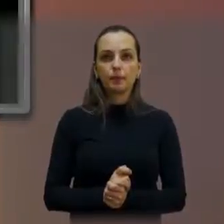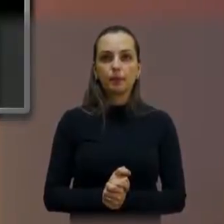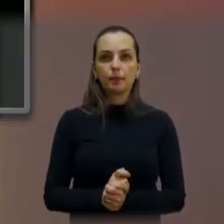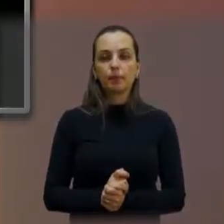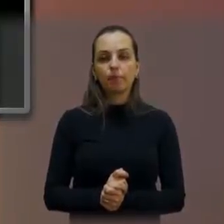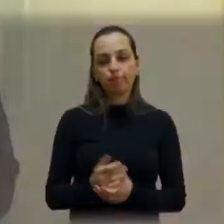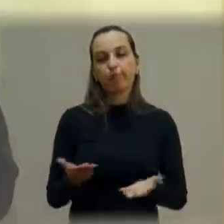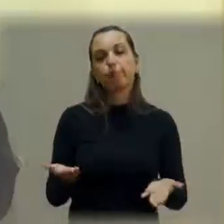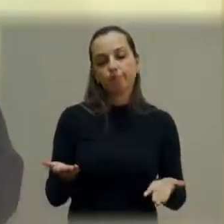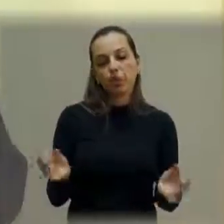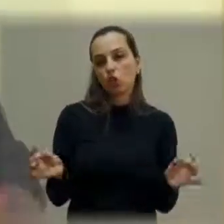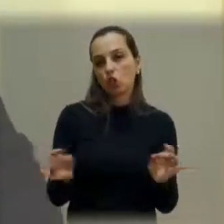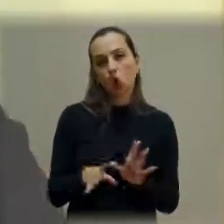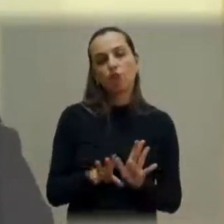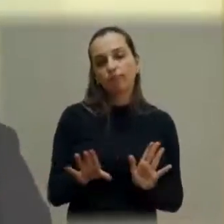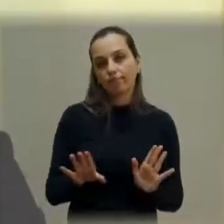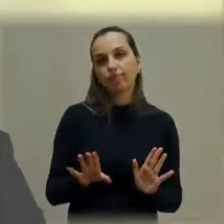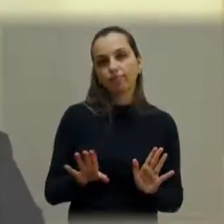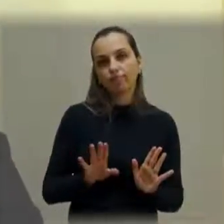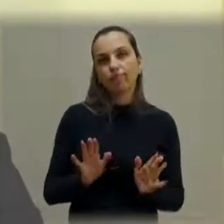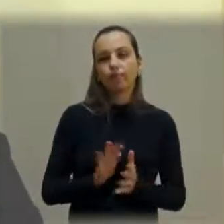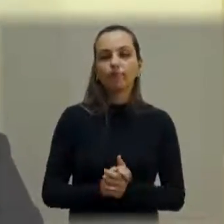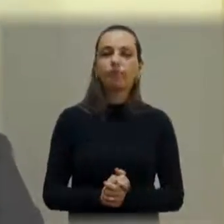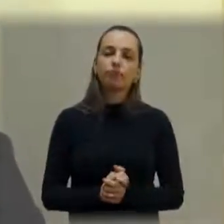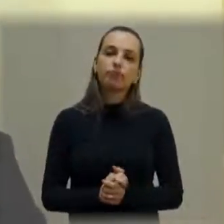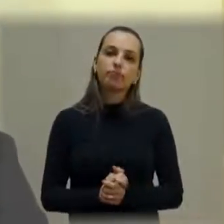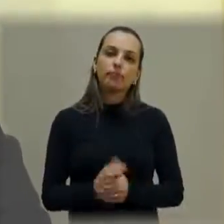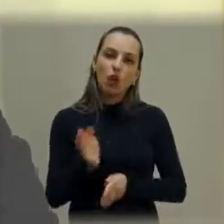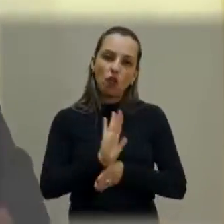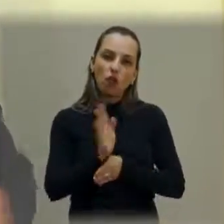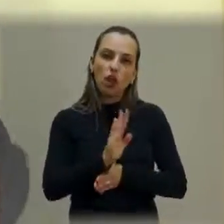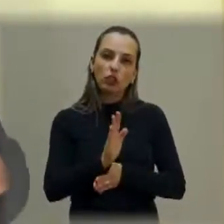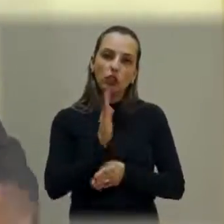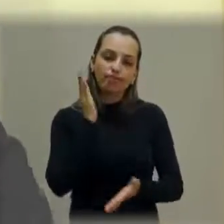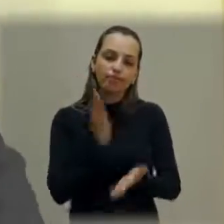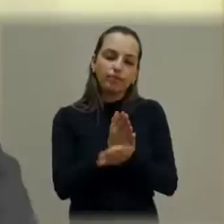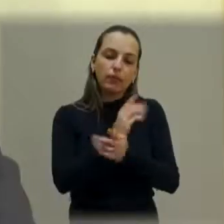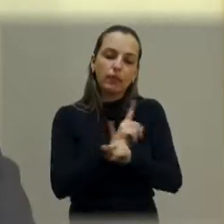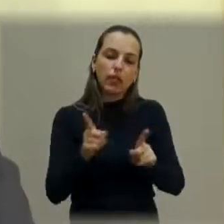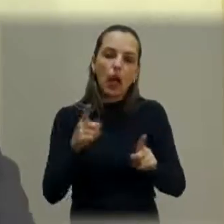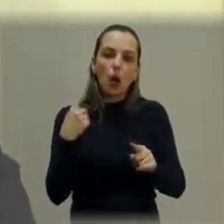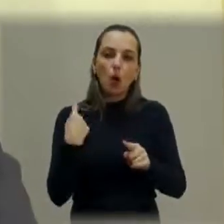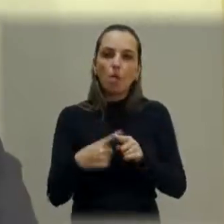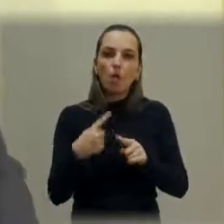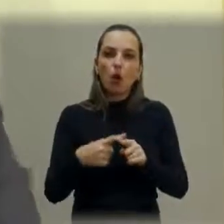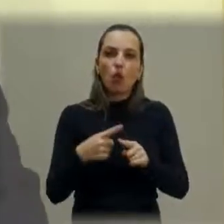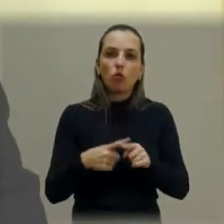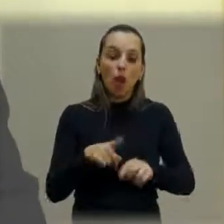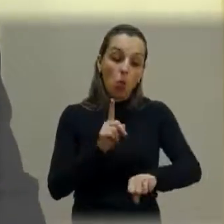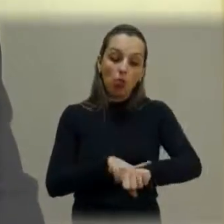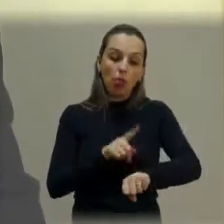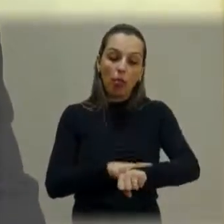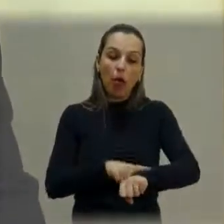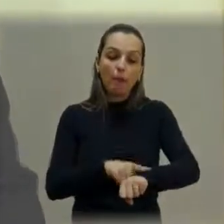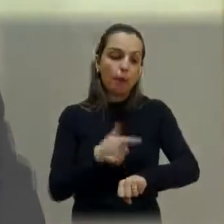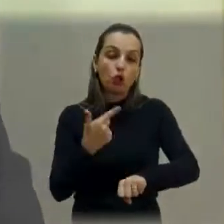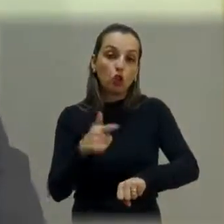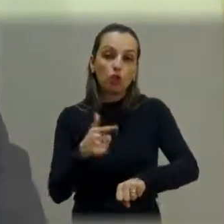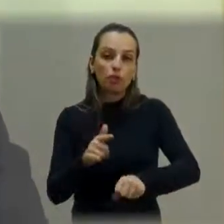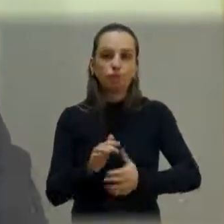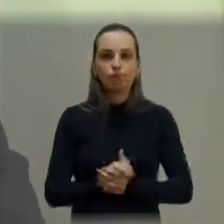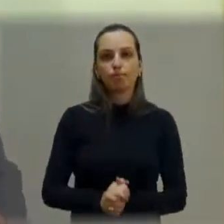Acho que era isso, só que eu encurtei o vídeo porque a fala não ia dar no tempo. Tem mais um minuto, né?